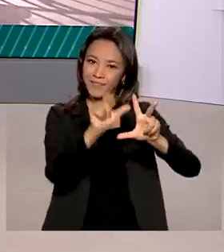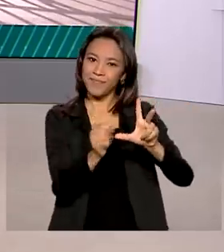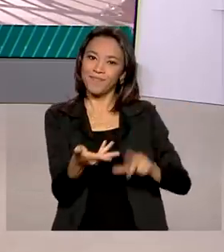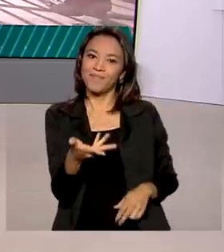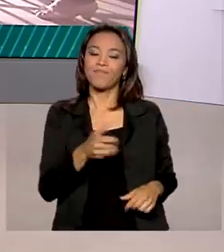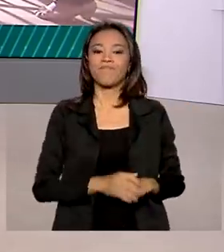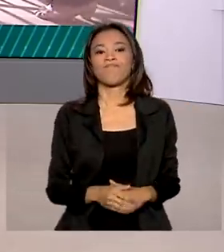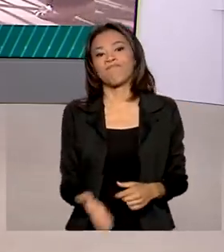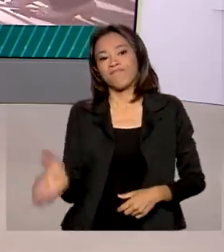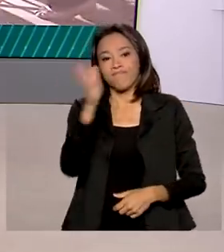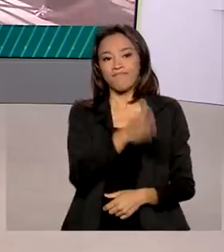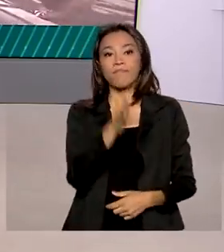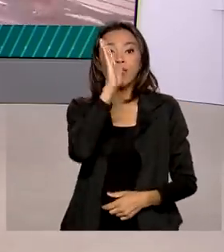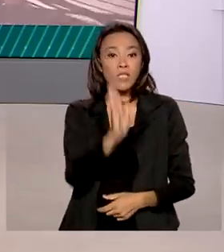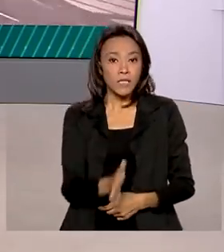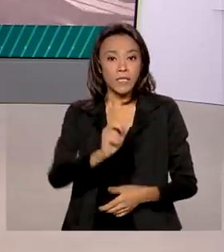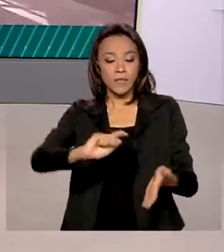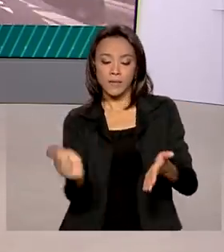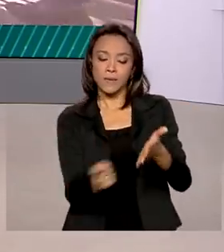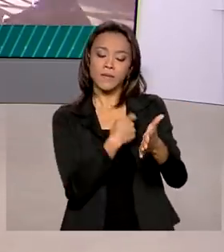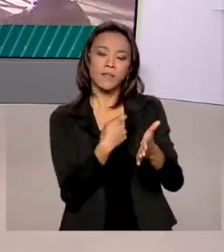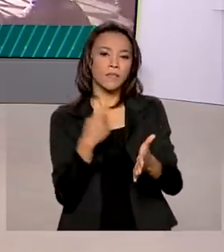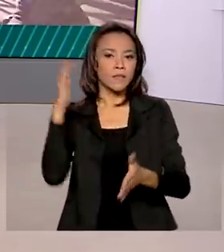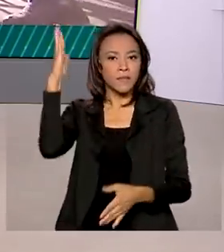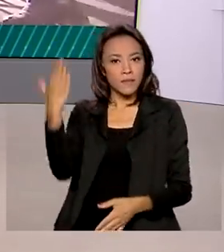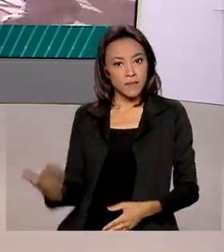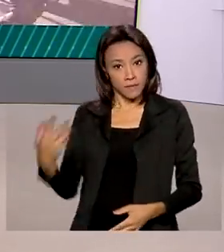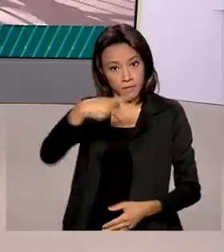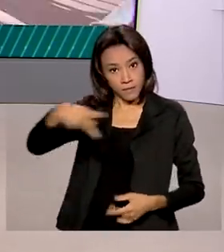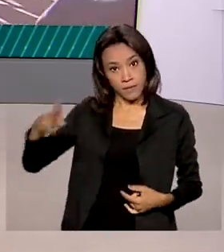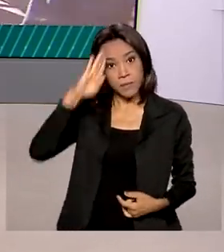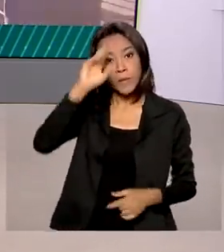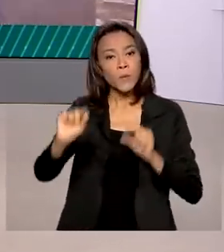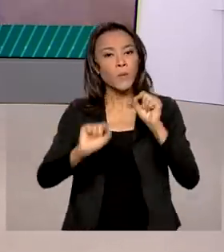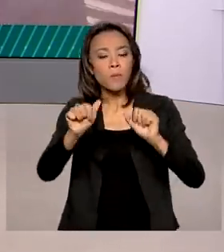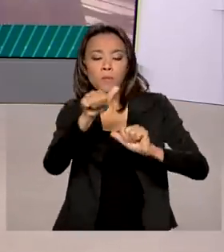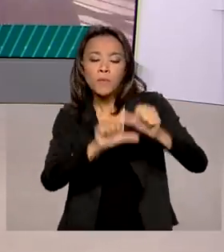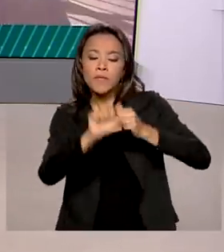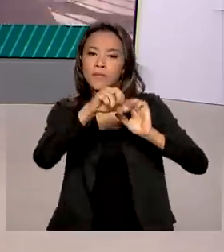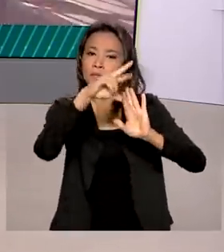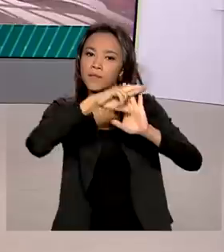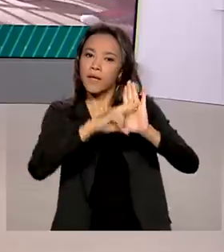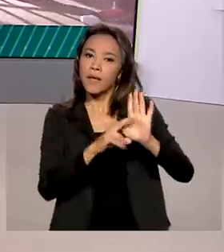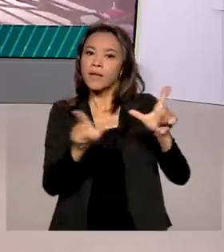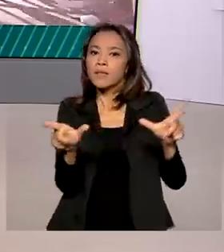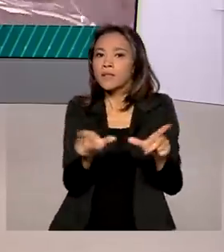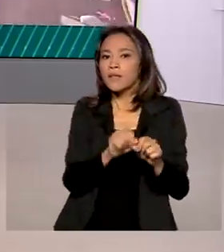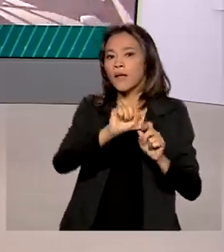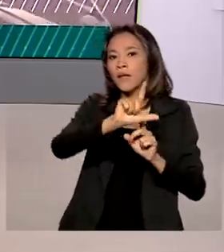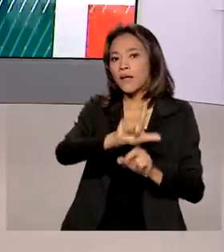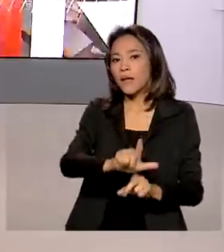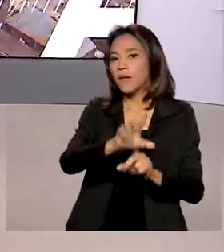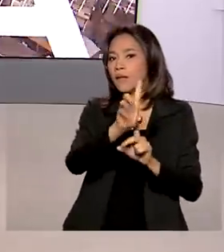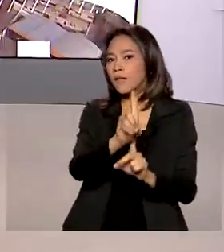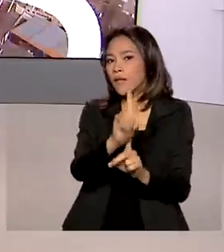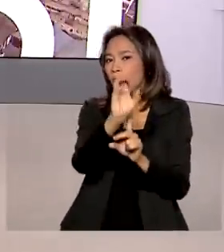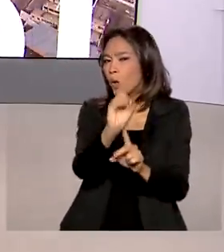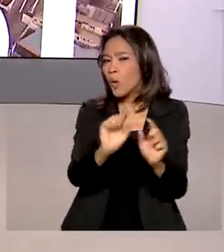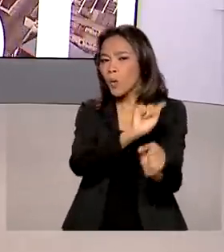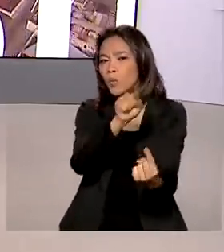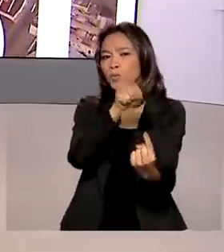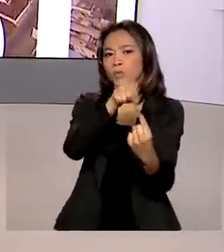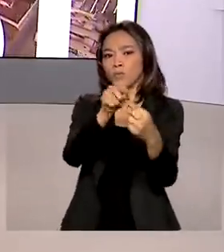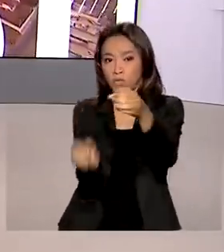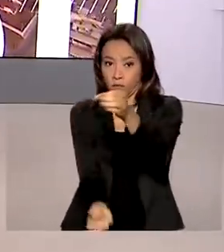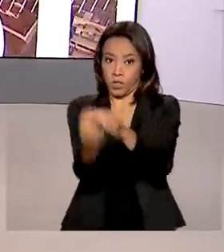Foi sancionada pelo presidente Jair Bolsonaro a alteração na lei de diretrizes orçamentárias para criar o programa Auxílio